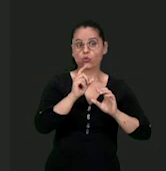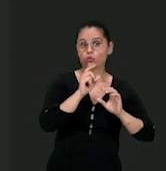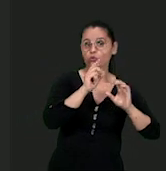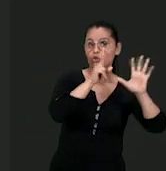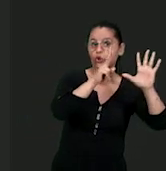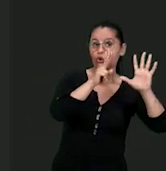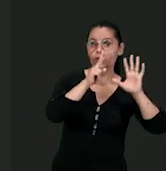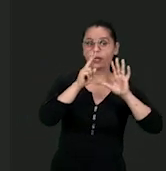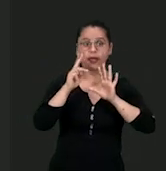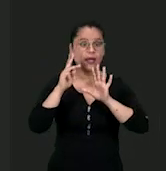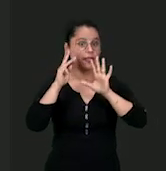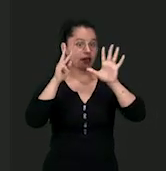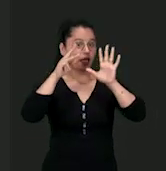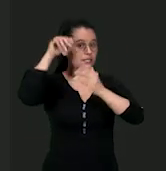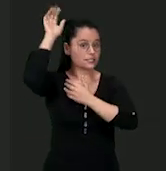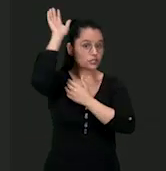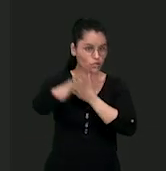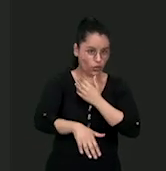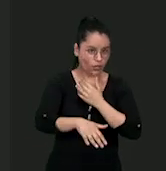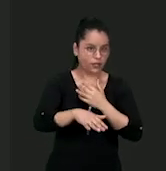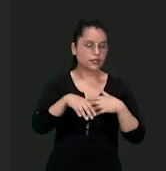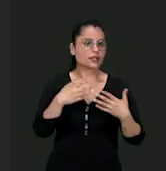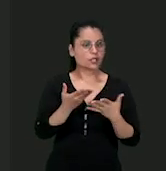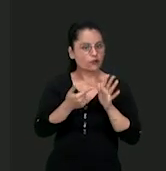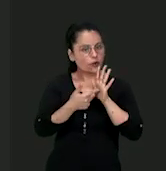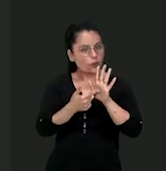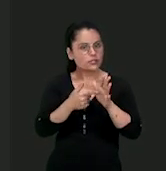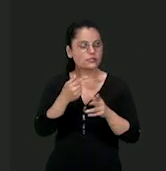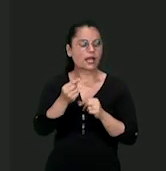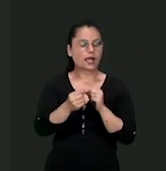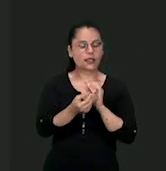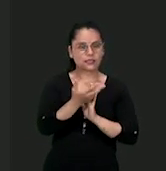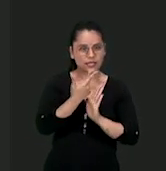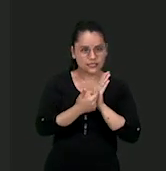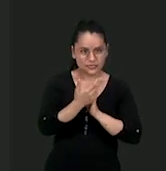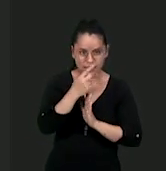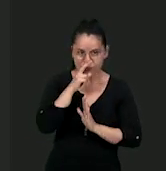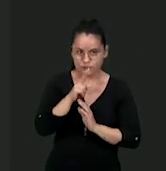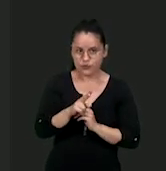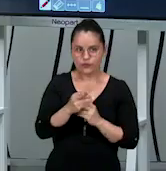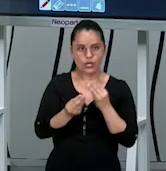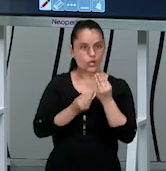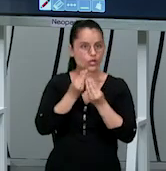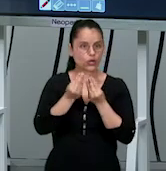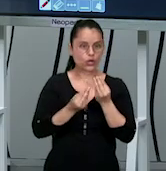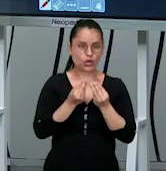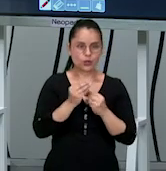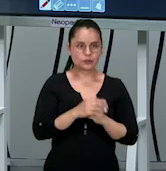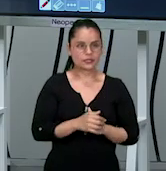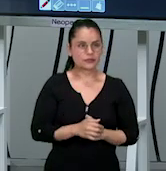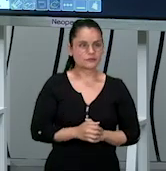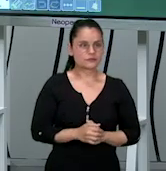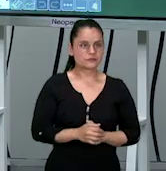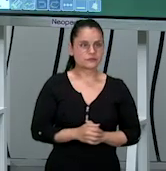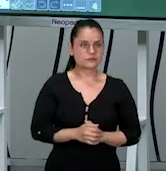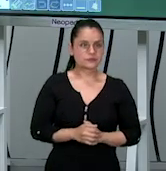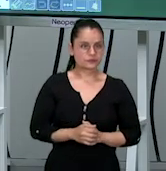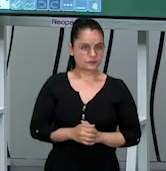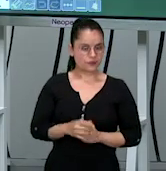trouxe a bola aqui porque eu ia precisar de outra pessoa para demonstrar então vou fazer um desenho vocês não repagam o meu desenho meu desenho lá não é muita coisa tá?